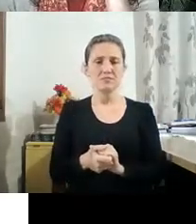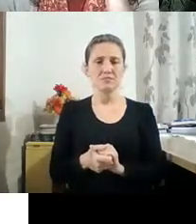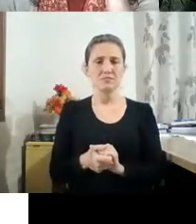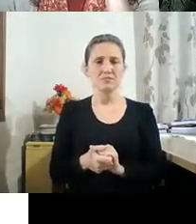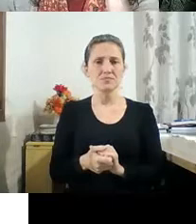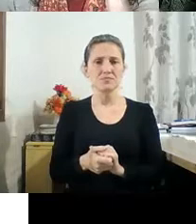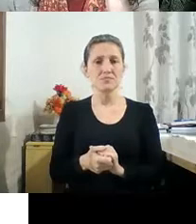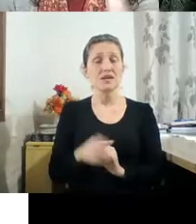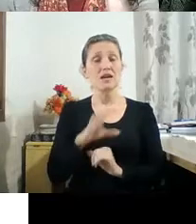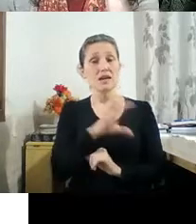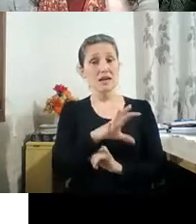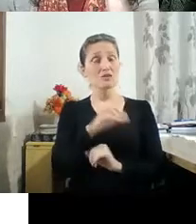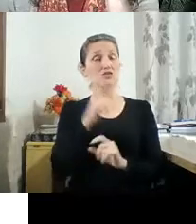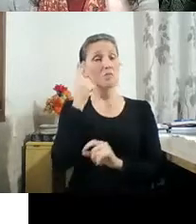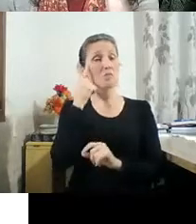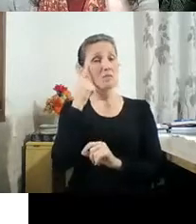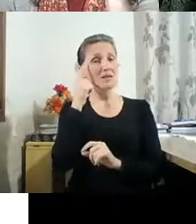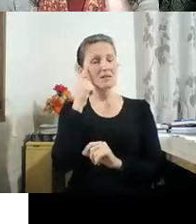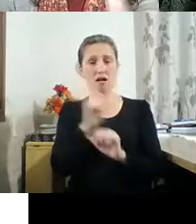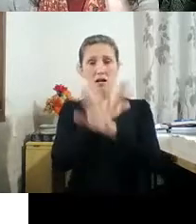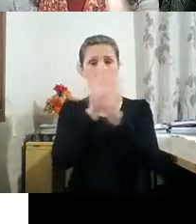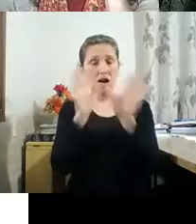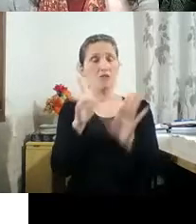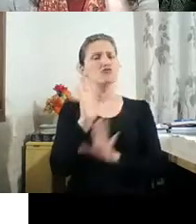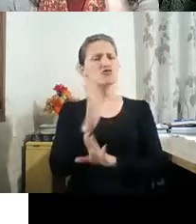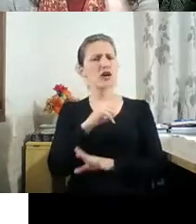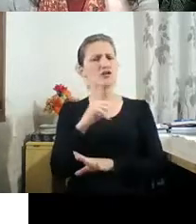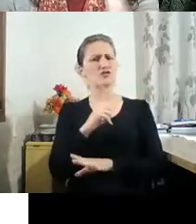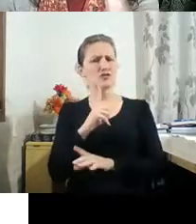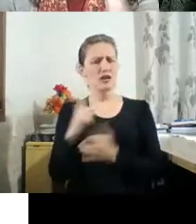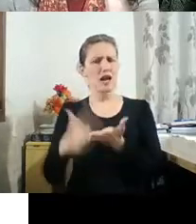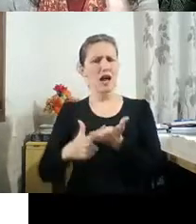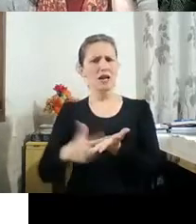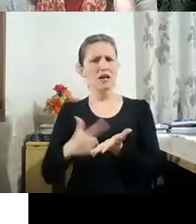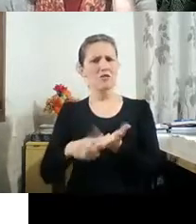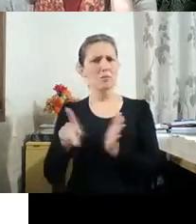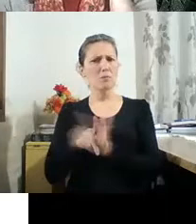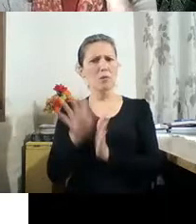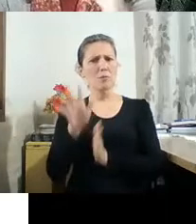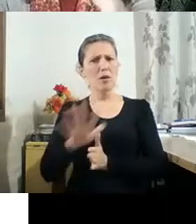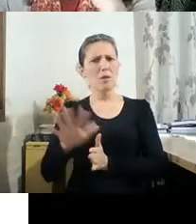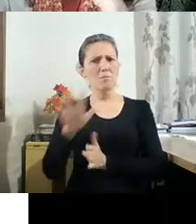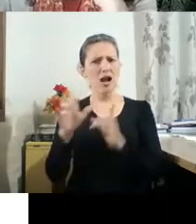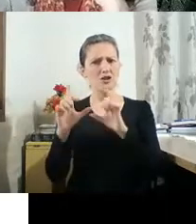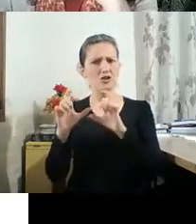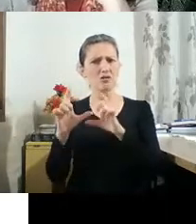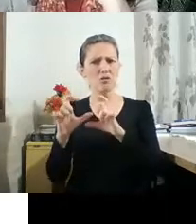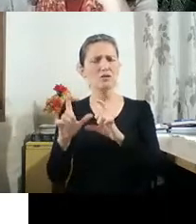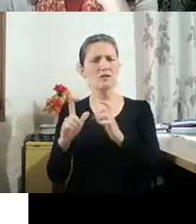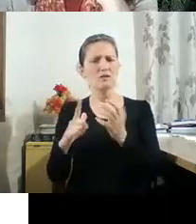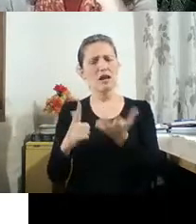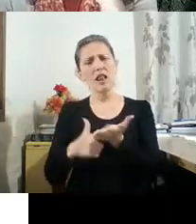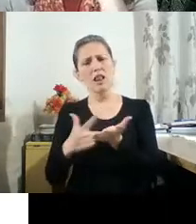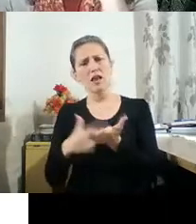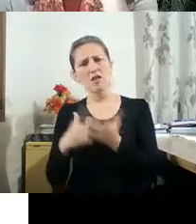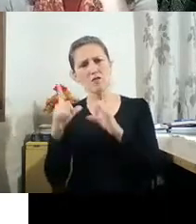Isso para pensar, claro, já existiam livros de fotografia, porque quando a gente fala em fotolivros ou precursores